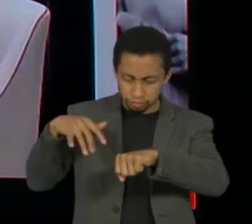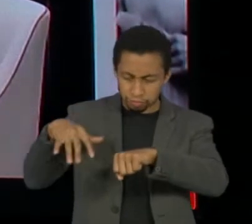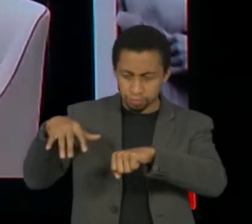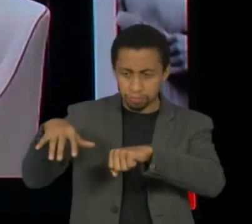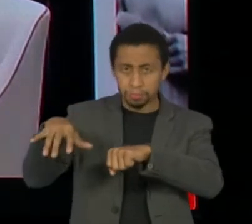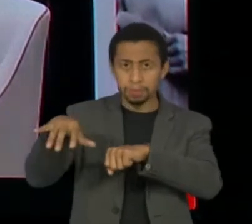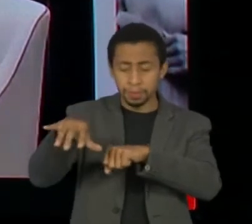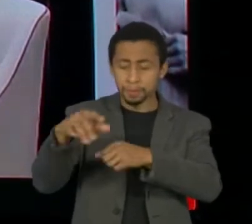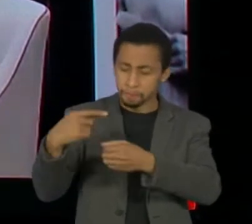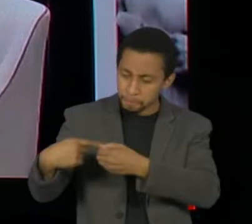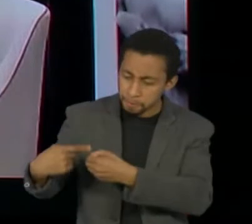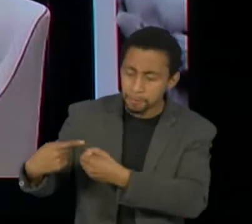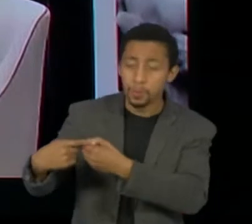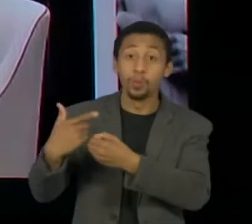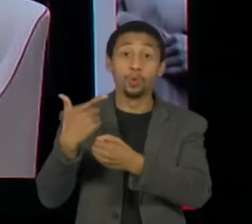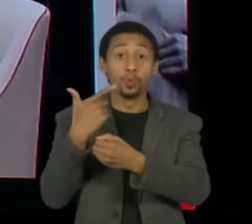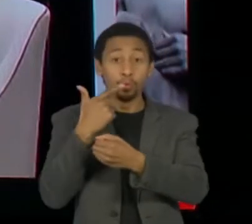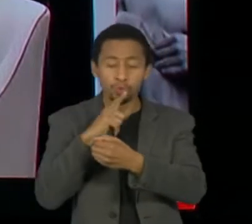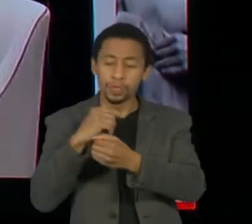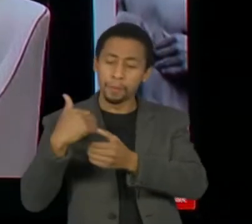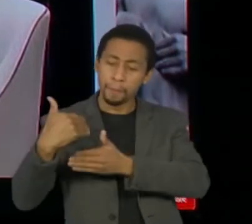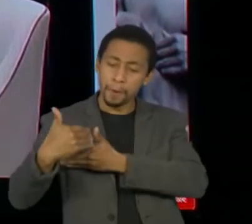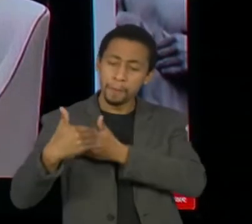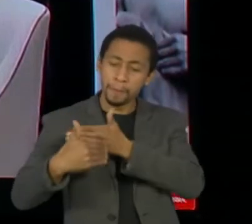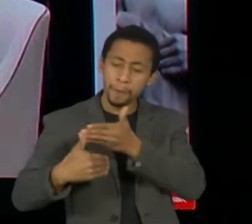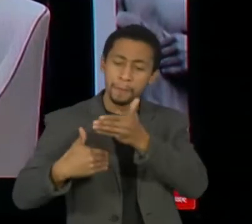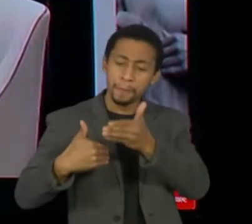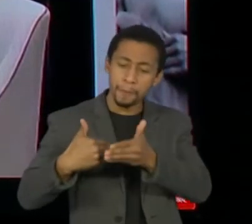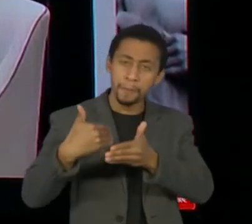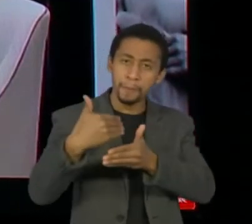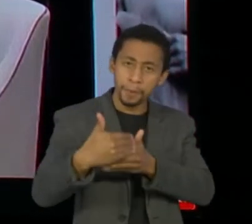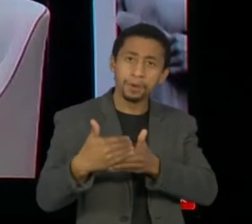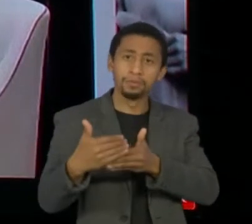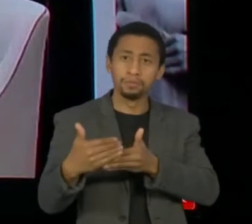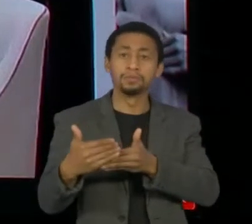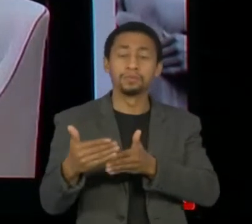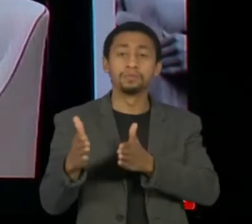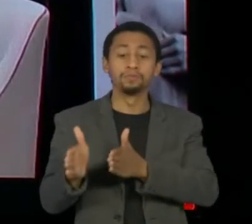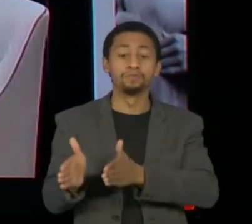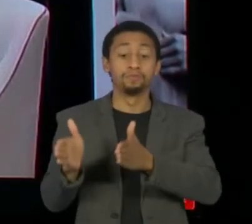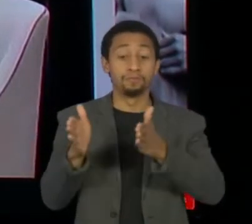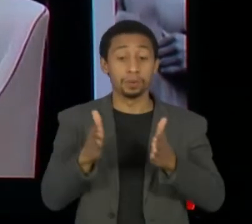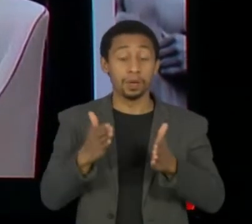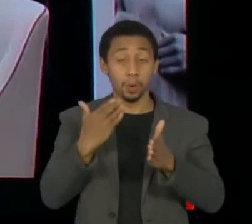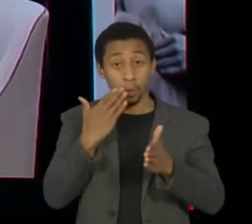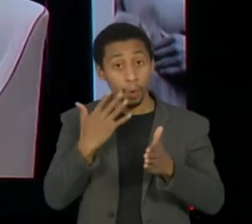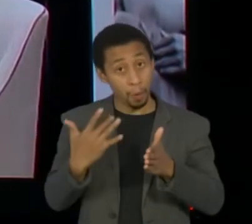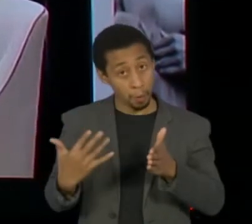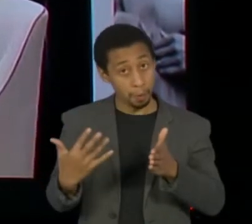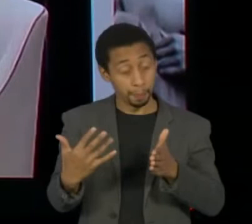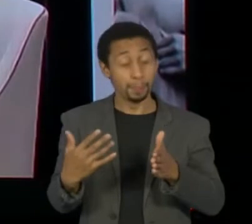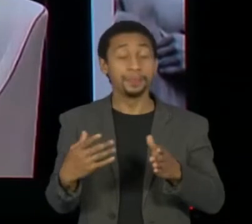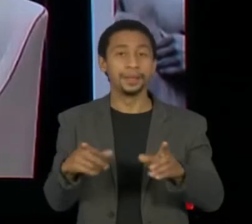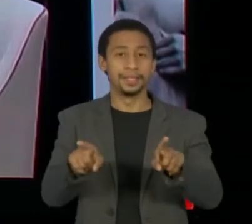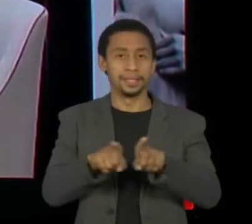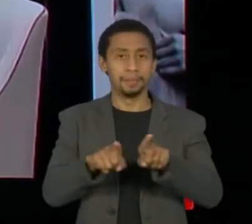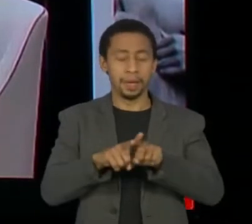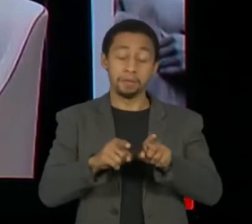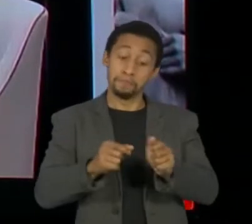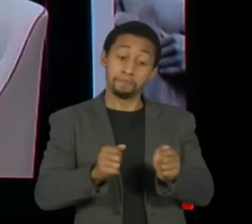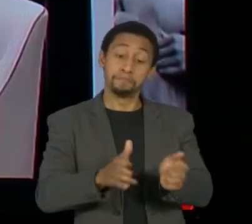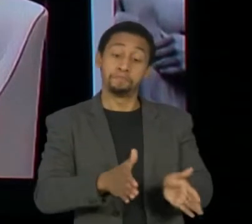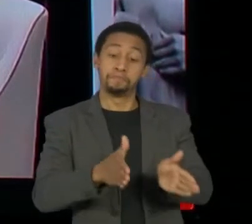possam evoluir, possam se manter no estágio da sua faixa de cor ou até, se necessário, regredir.